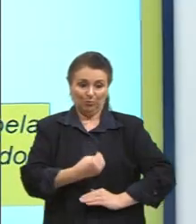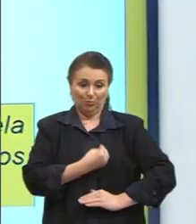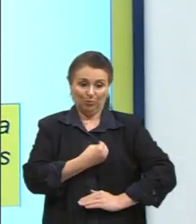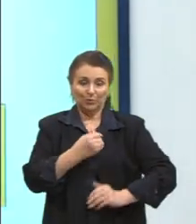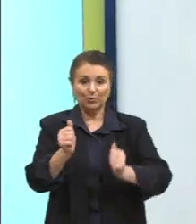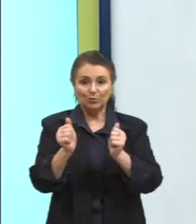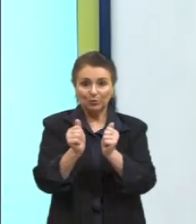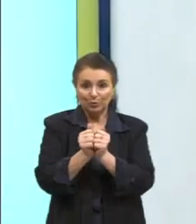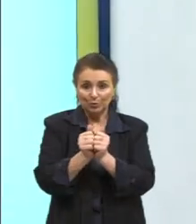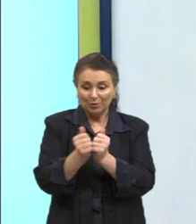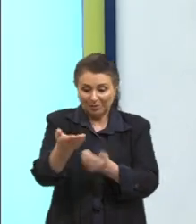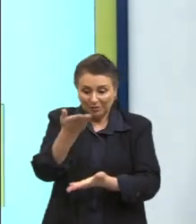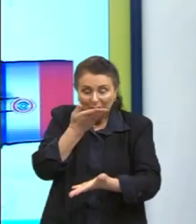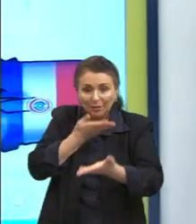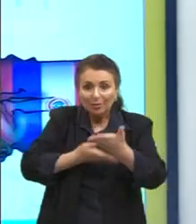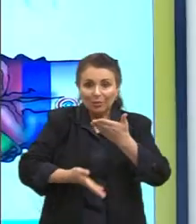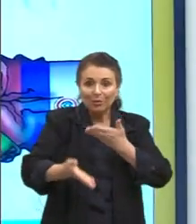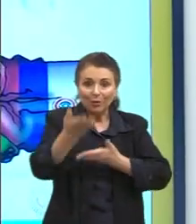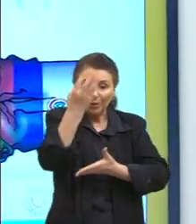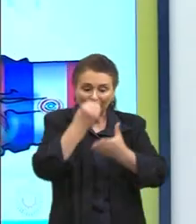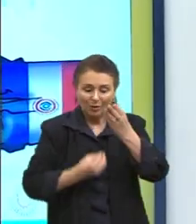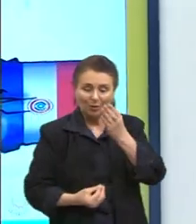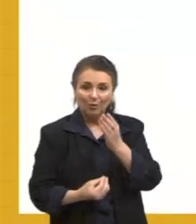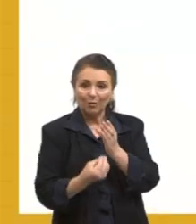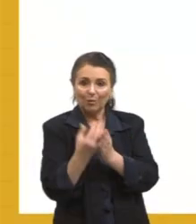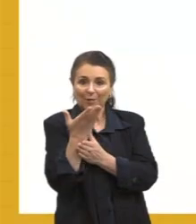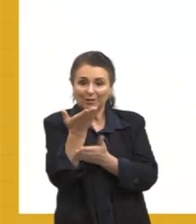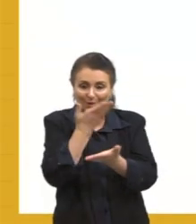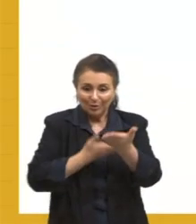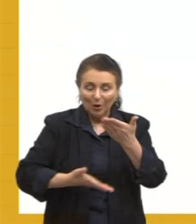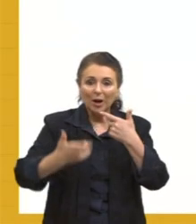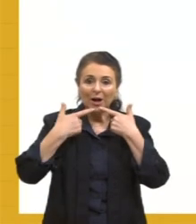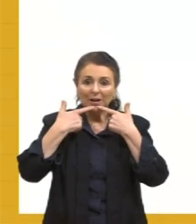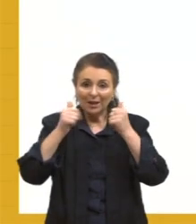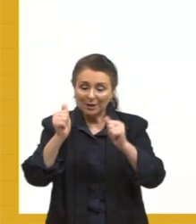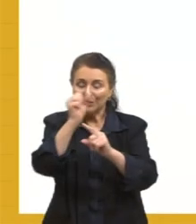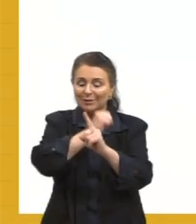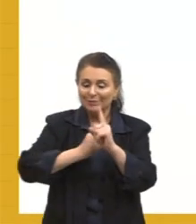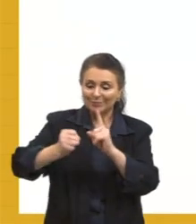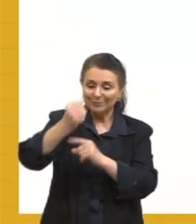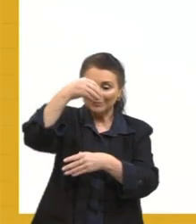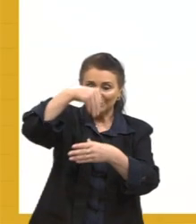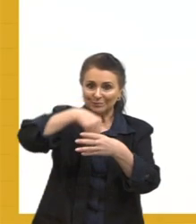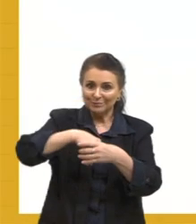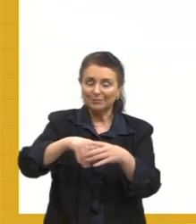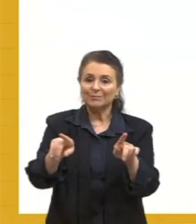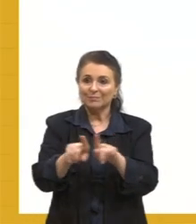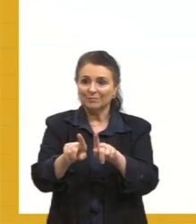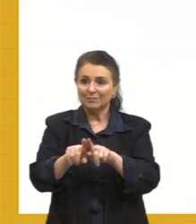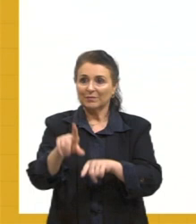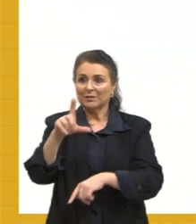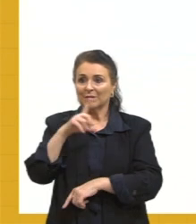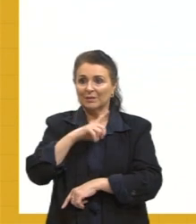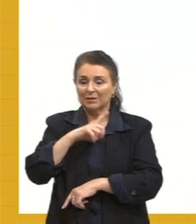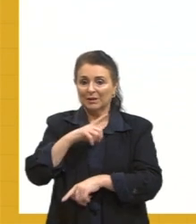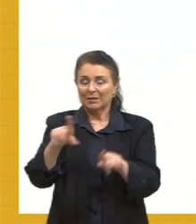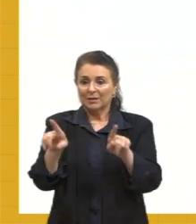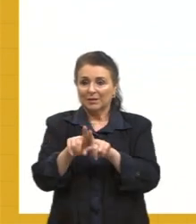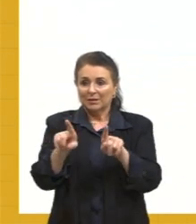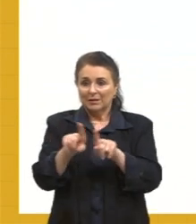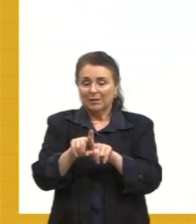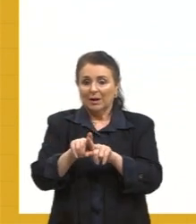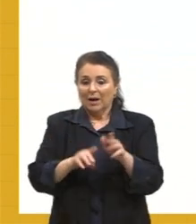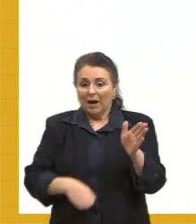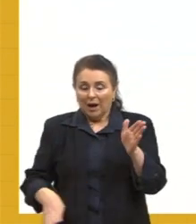e a convivência, né, gera essa questão social. Então, temos aqui, gente, a